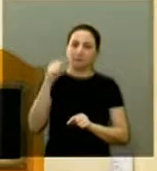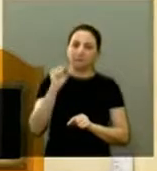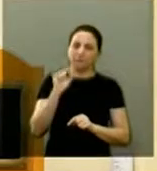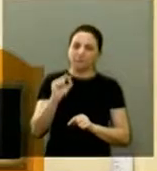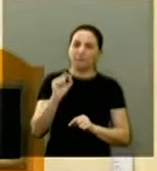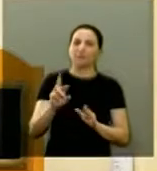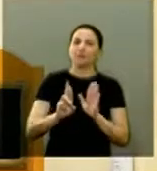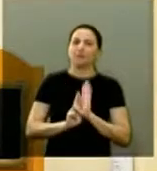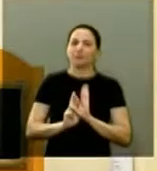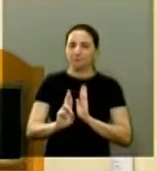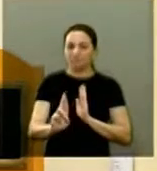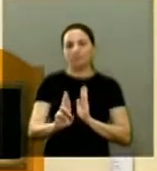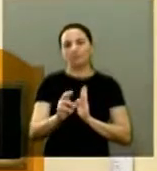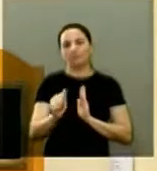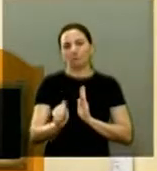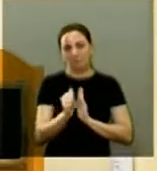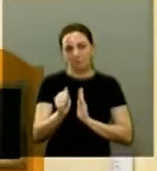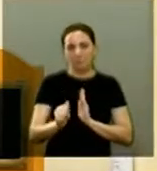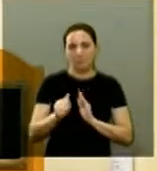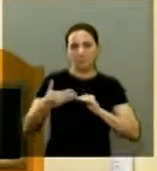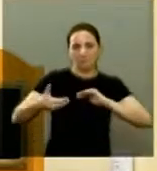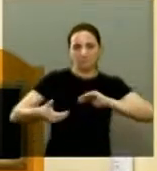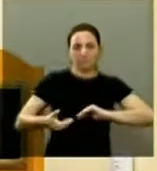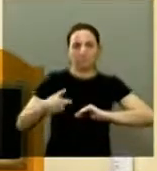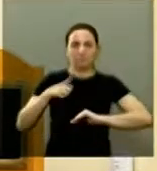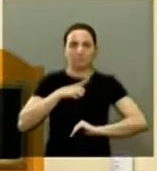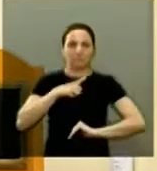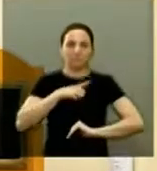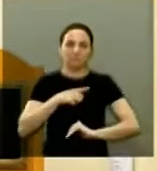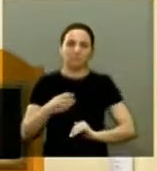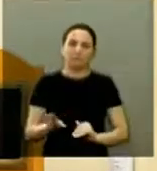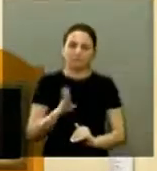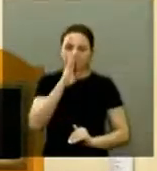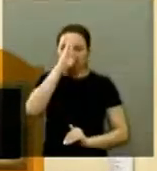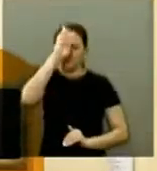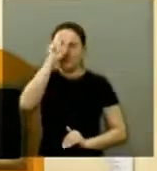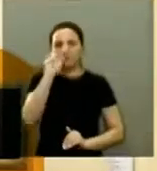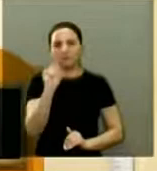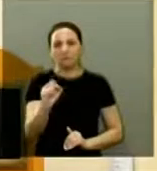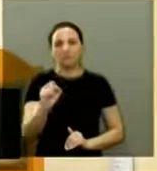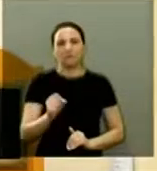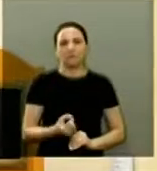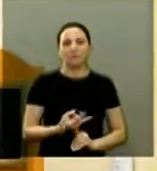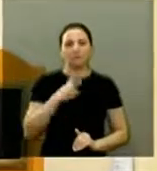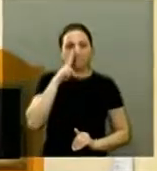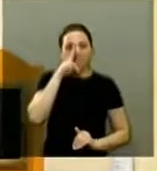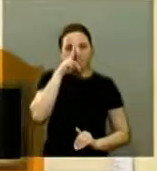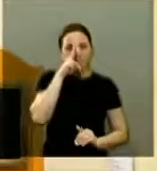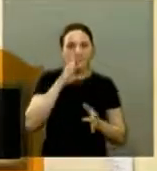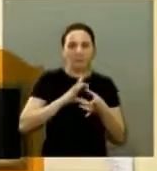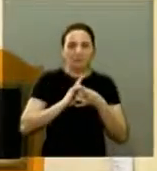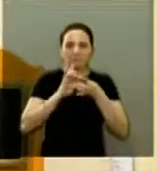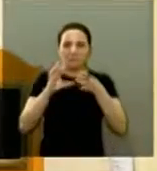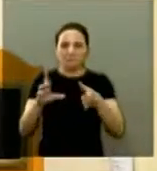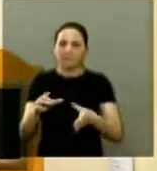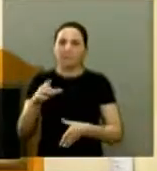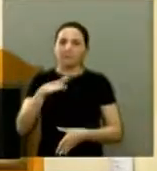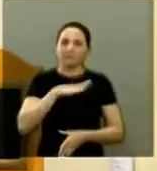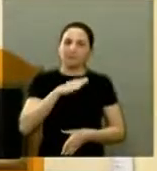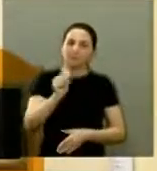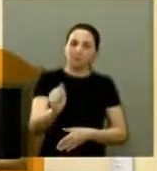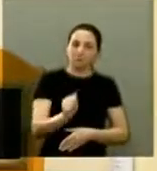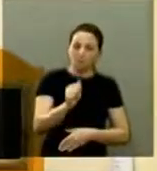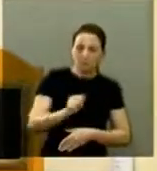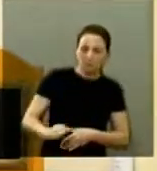representação da nossa cidade no Congresso Nacional era fundamental para fortalecer a autonomia da nossa